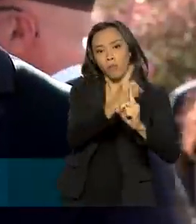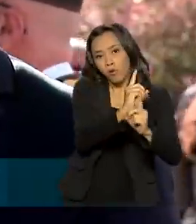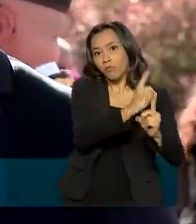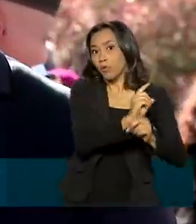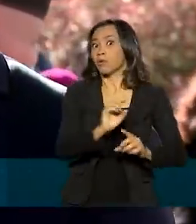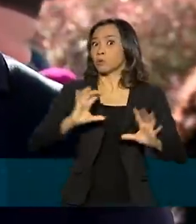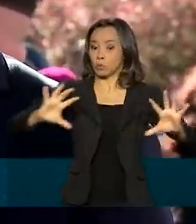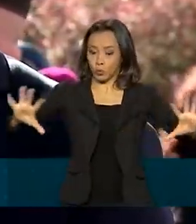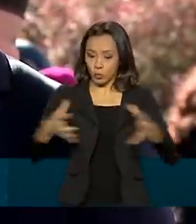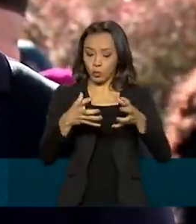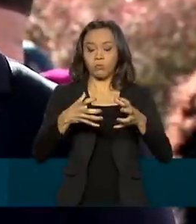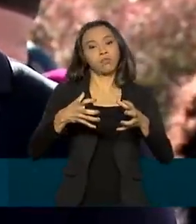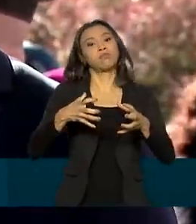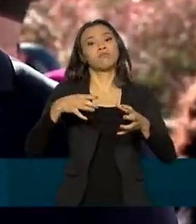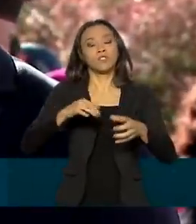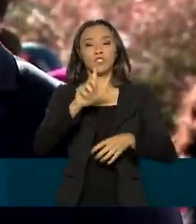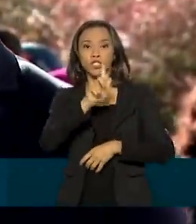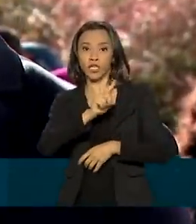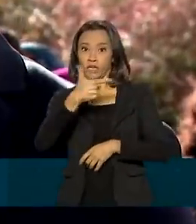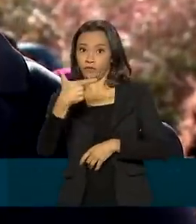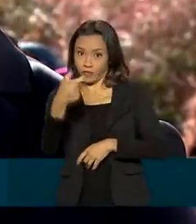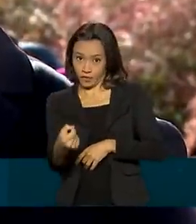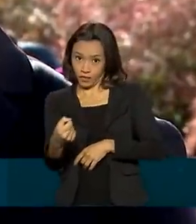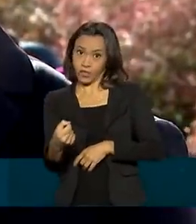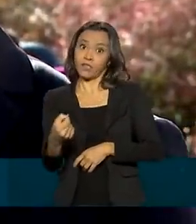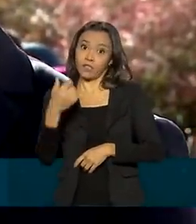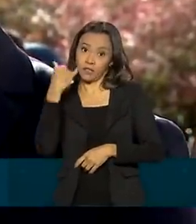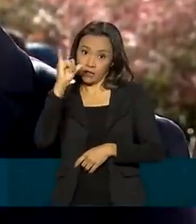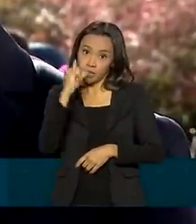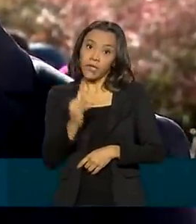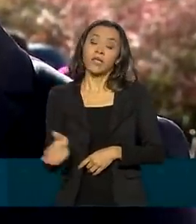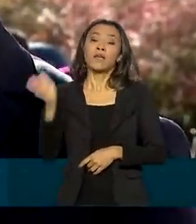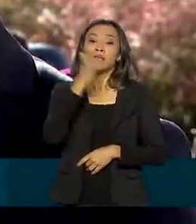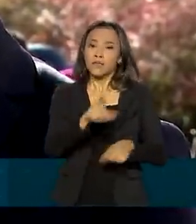países do G20, em Roma, mas também pelos encontros bilaterais que ele manteve aqui.